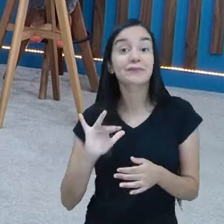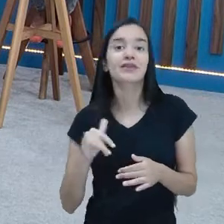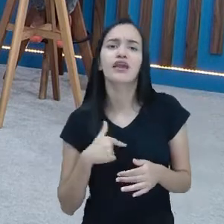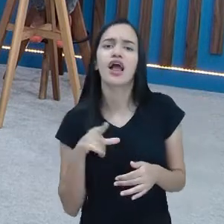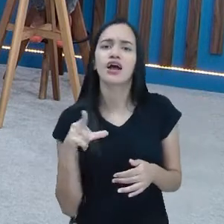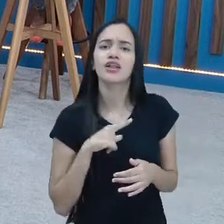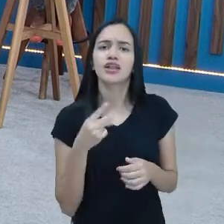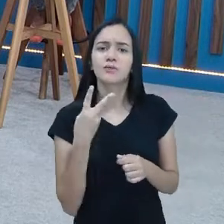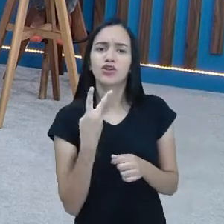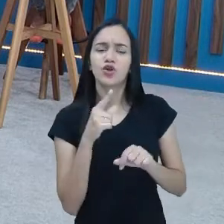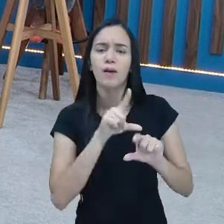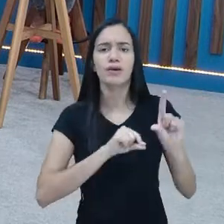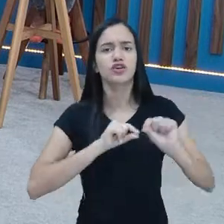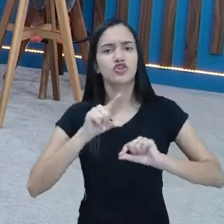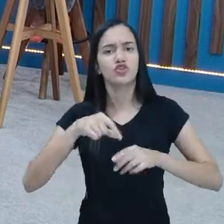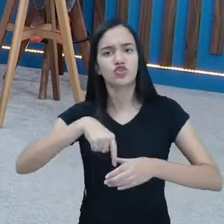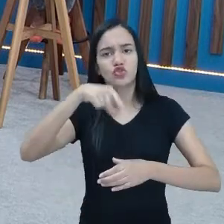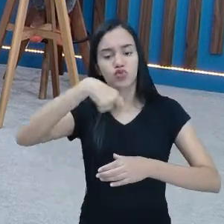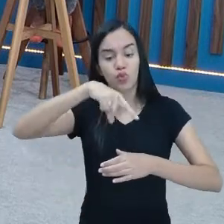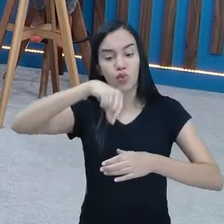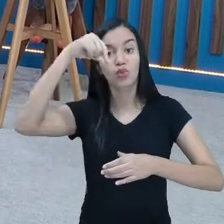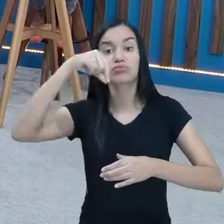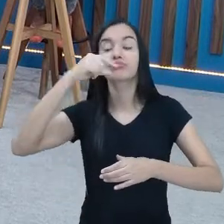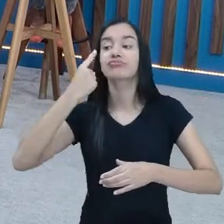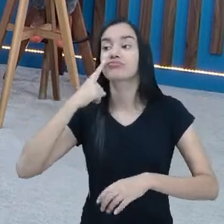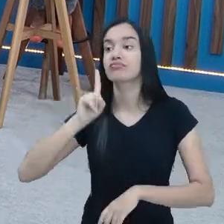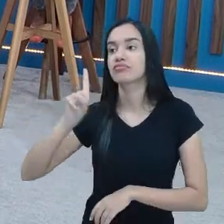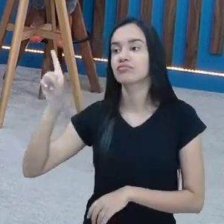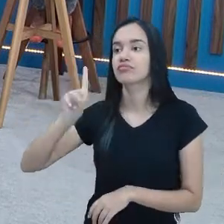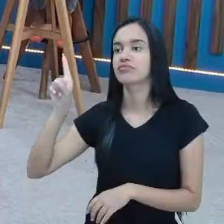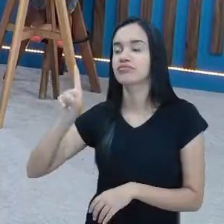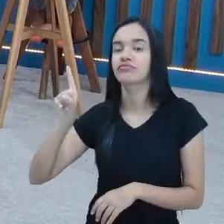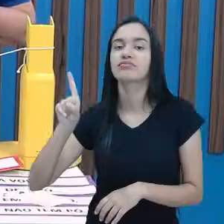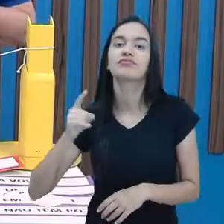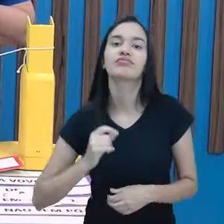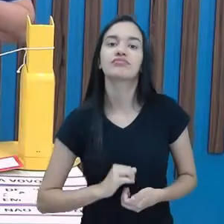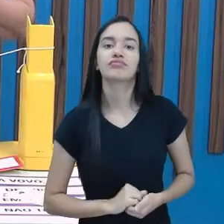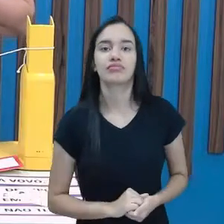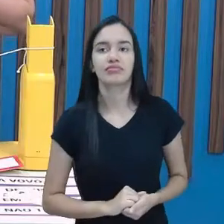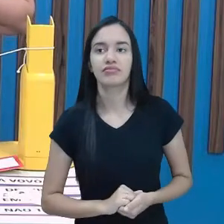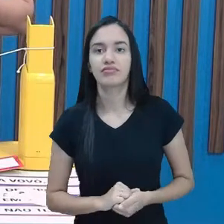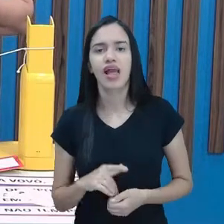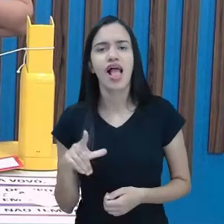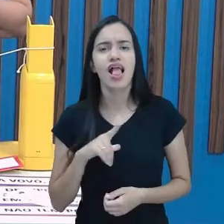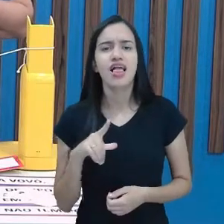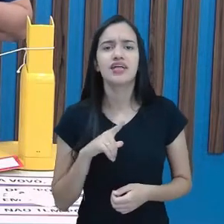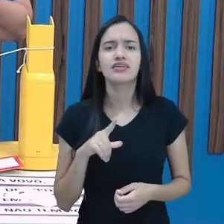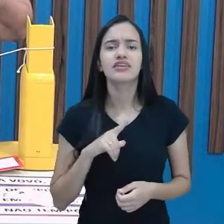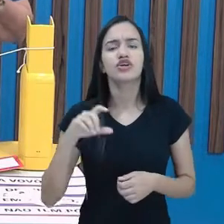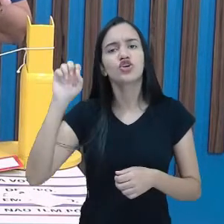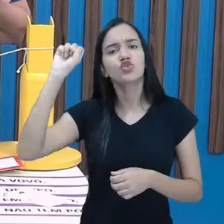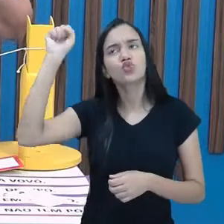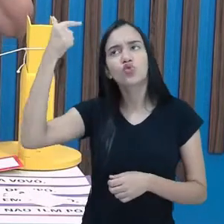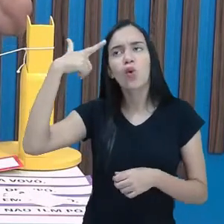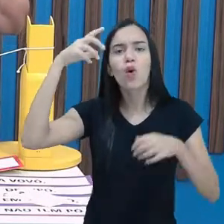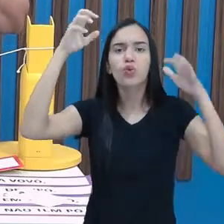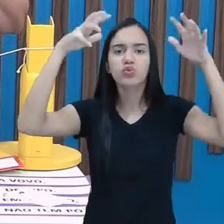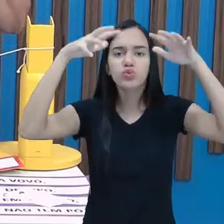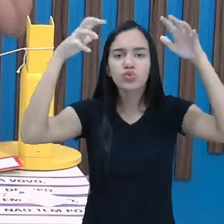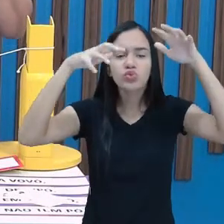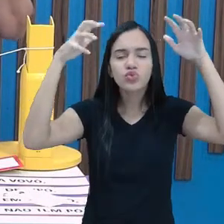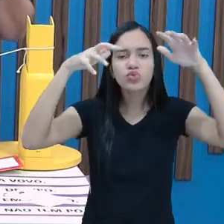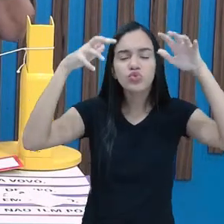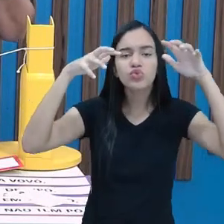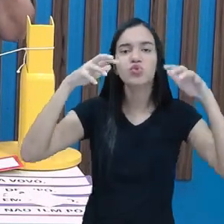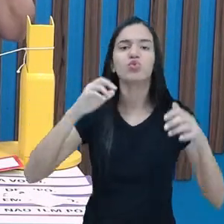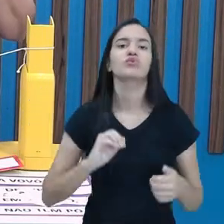aí? Tem a meio-dia, macaca sobia, panela no fogo, barriga vazia. E tem sol e chuva, casamento de viúva, chuva e sol,